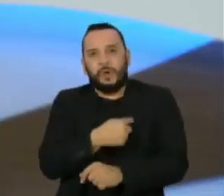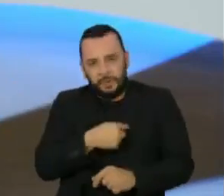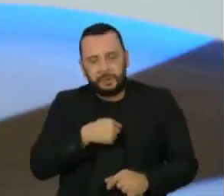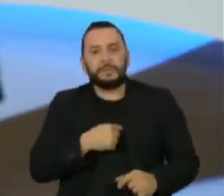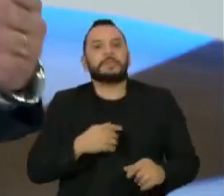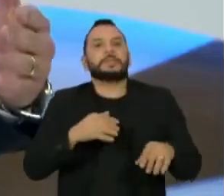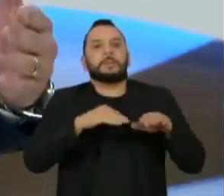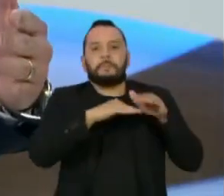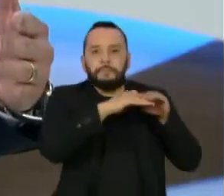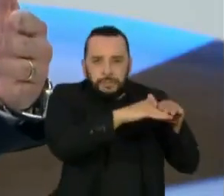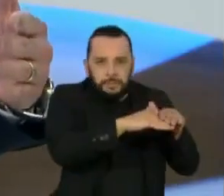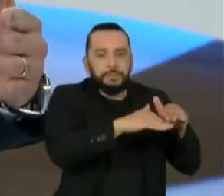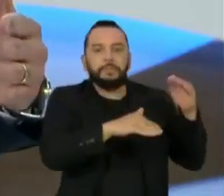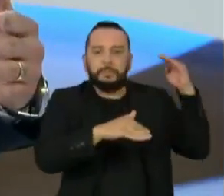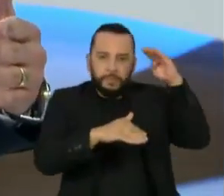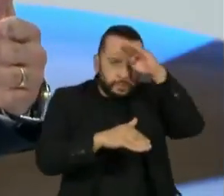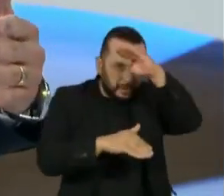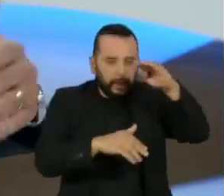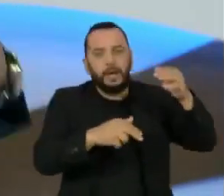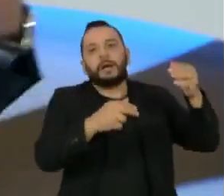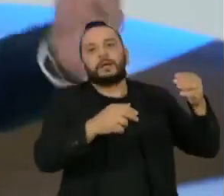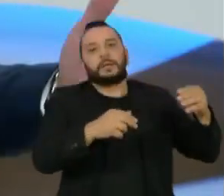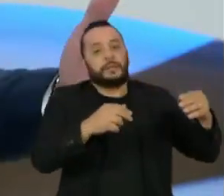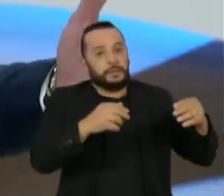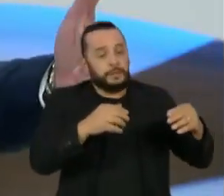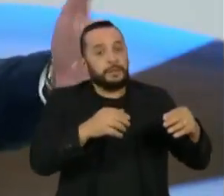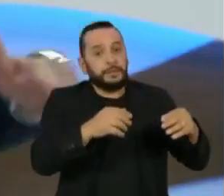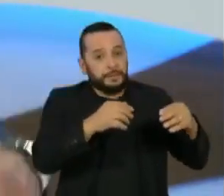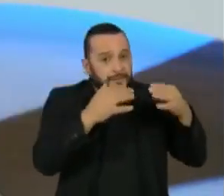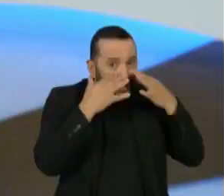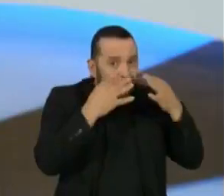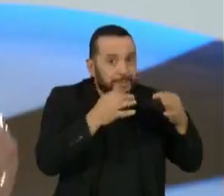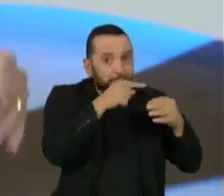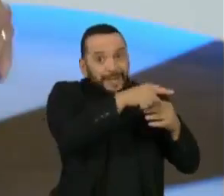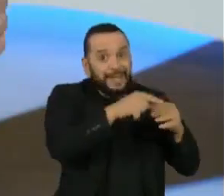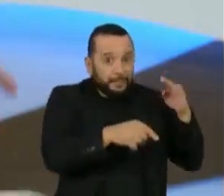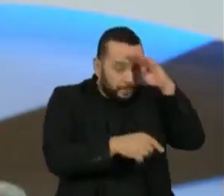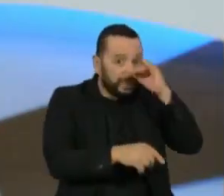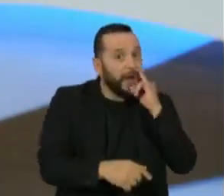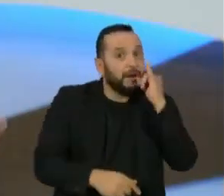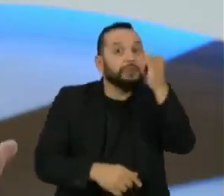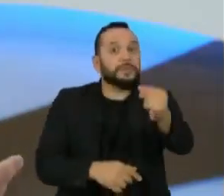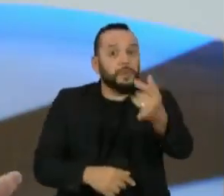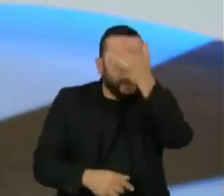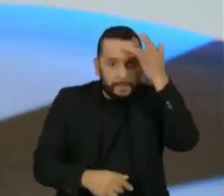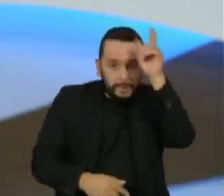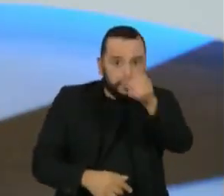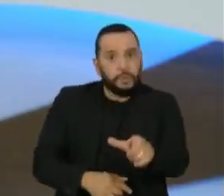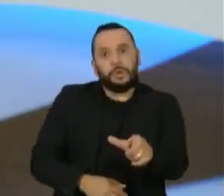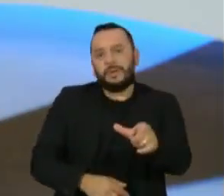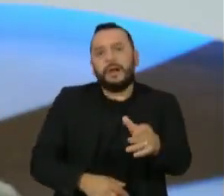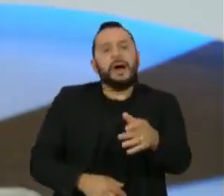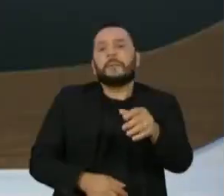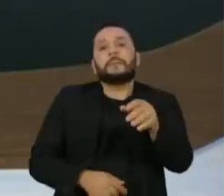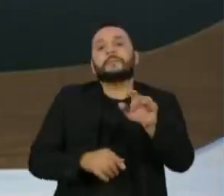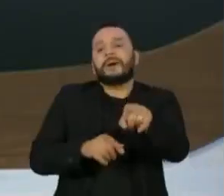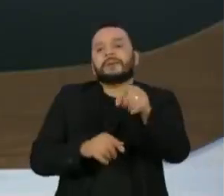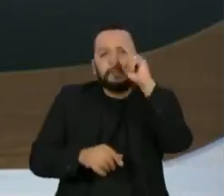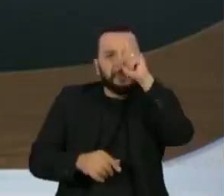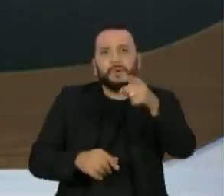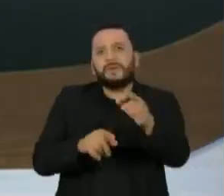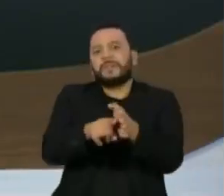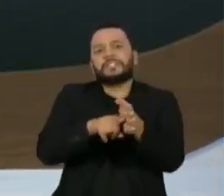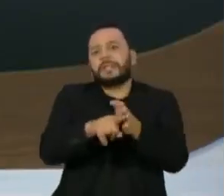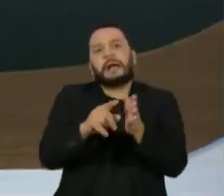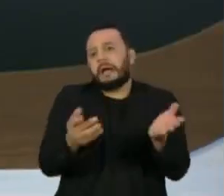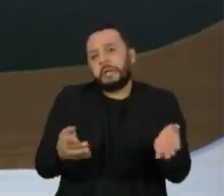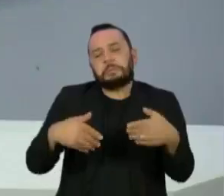com o presidente, o que de fato me dá a entender que o presidente avisou alguém. Deputado, só me voltando à pergunta do Leandro, quem que estava na sala no